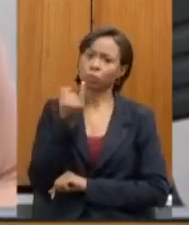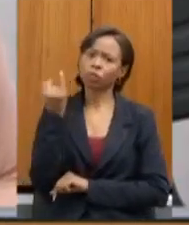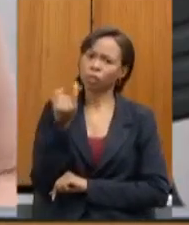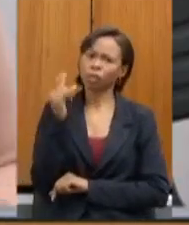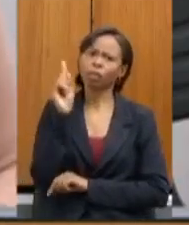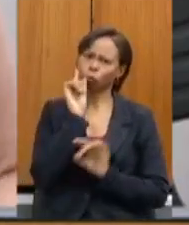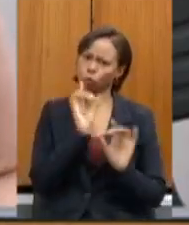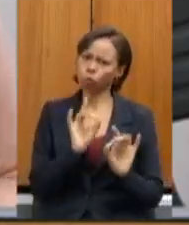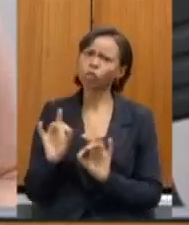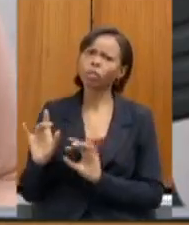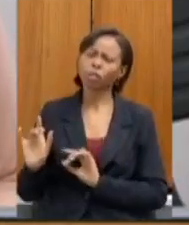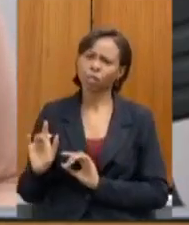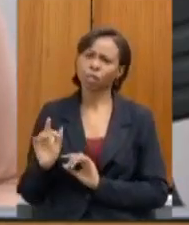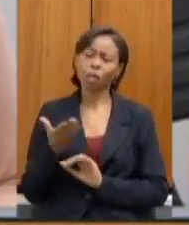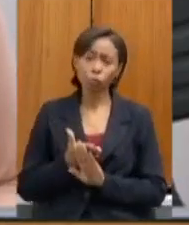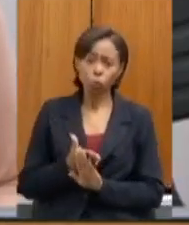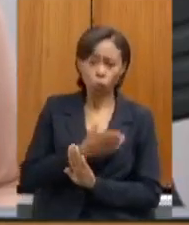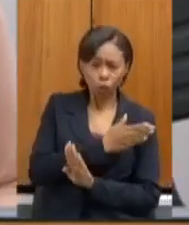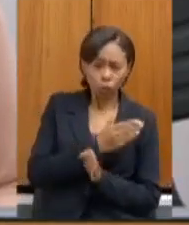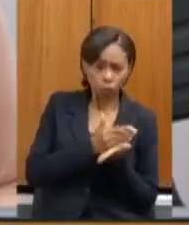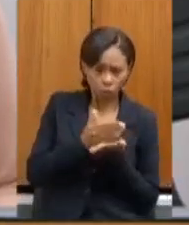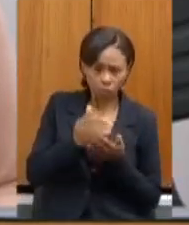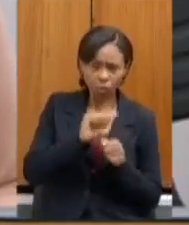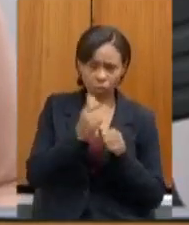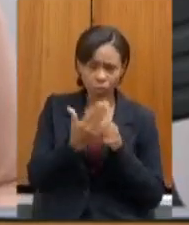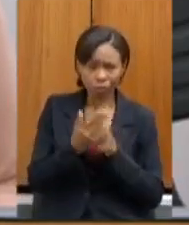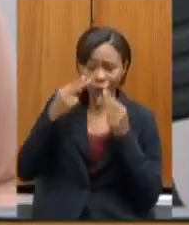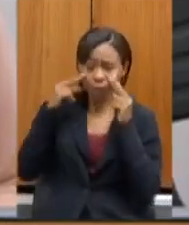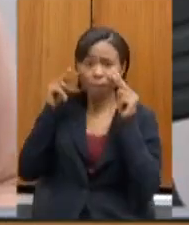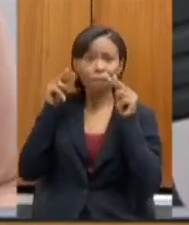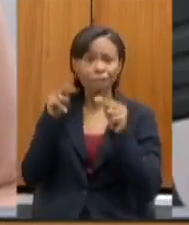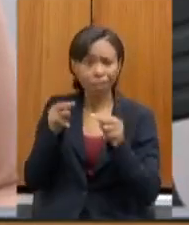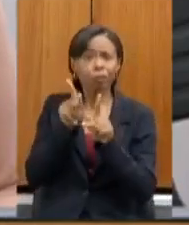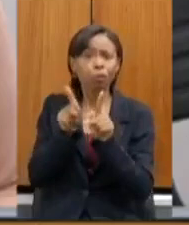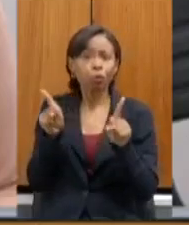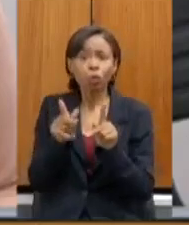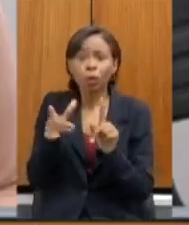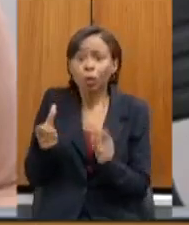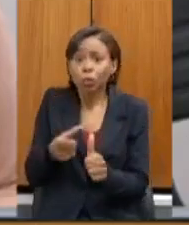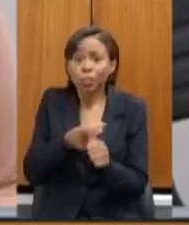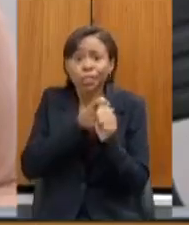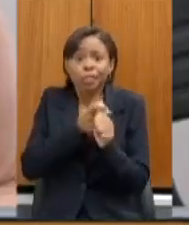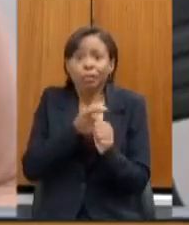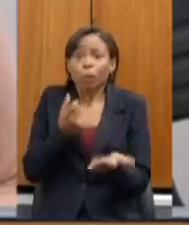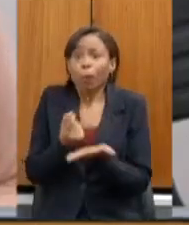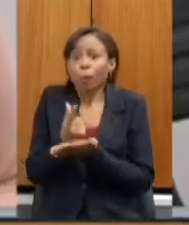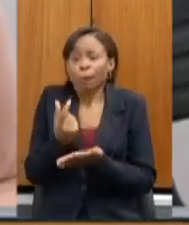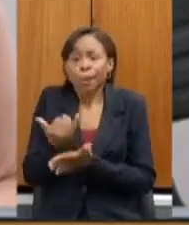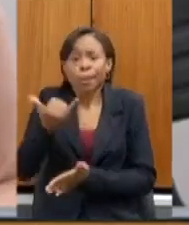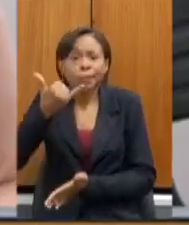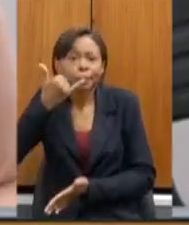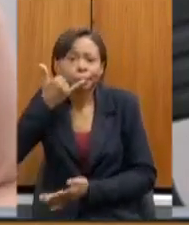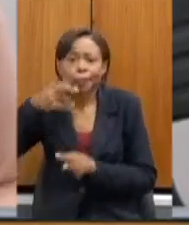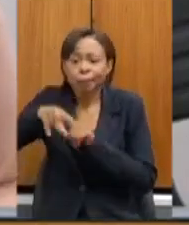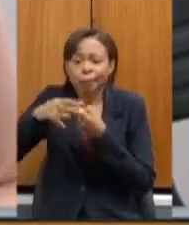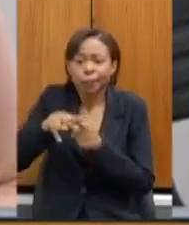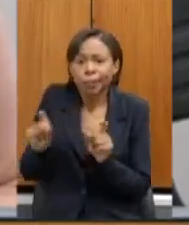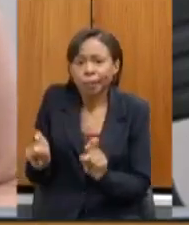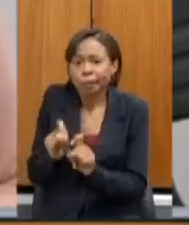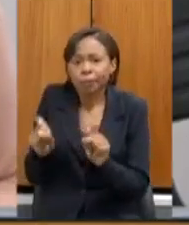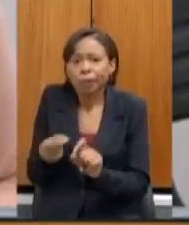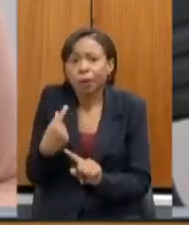dia a dia no início da pandemia eu vi professoras se endividando para comprar celulares para consertar computadores com salários